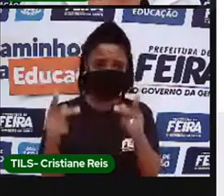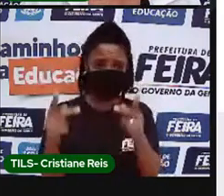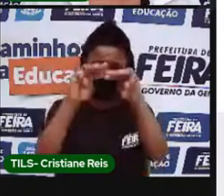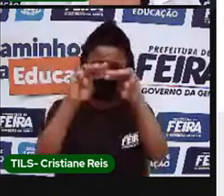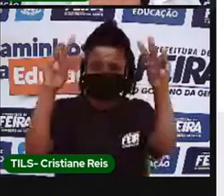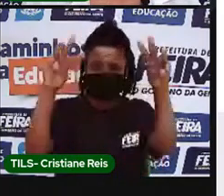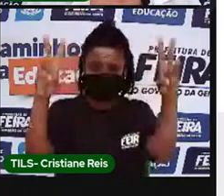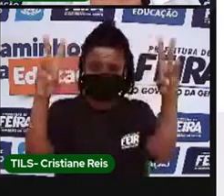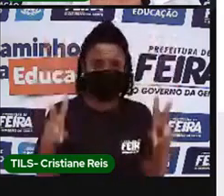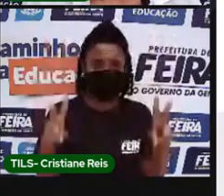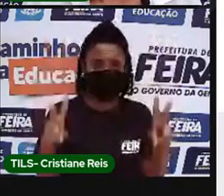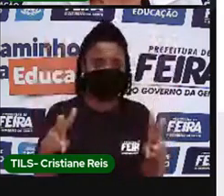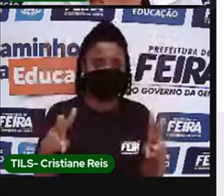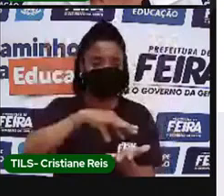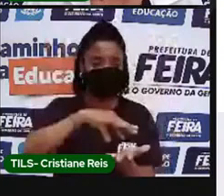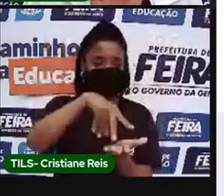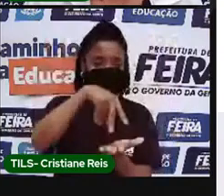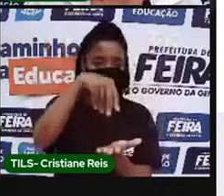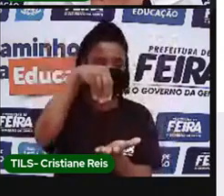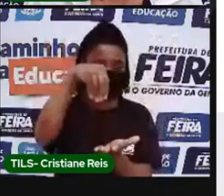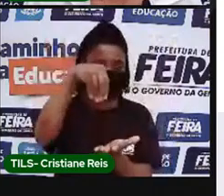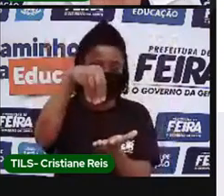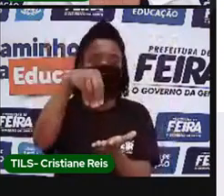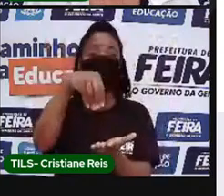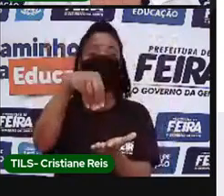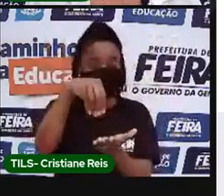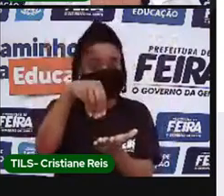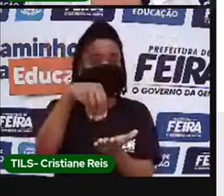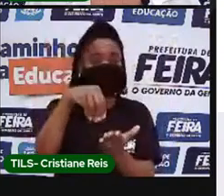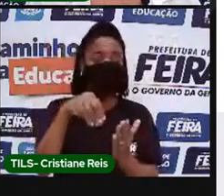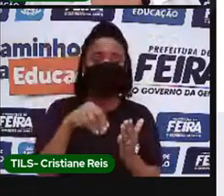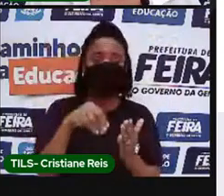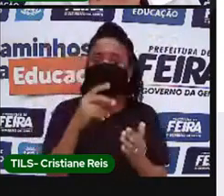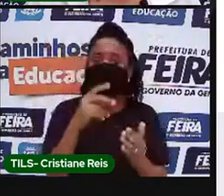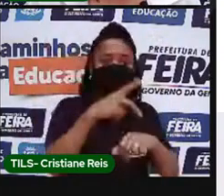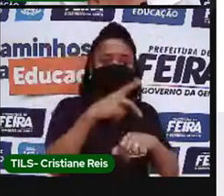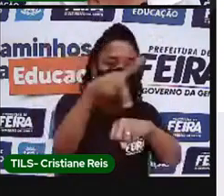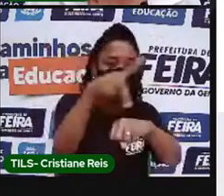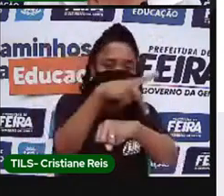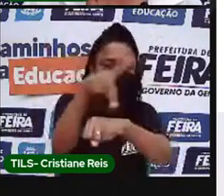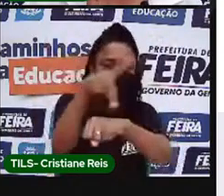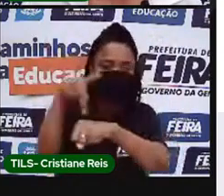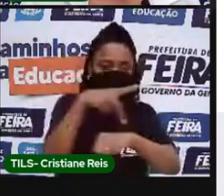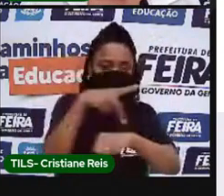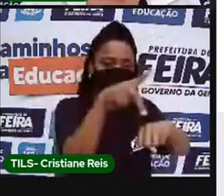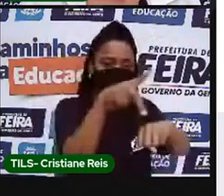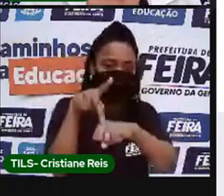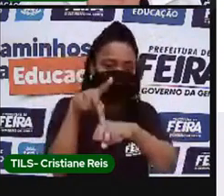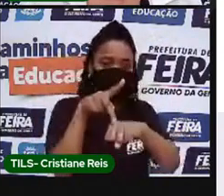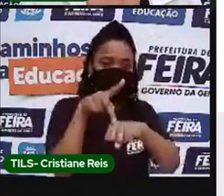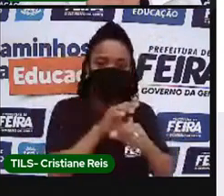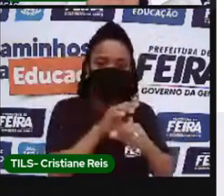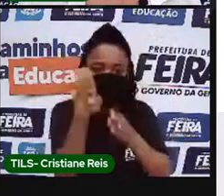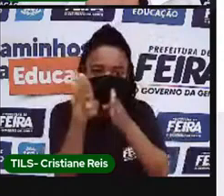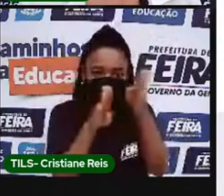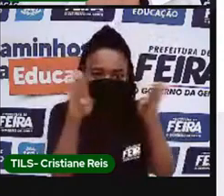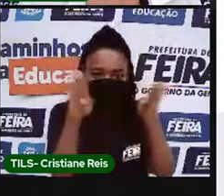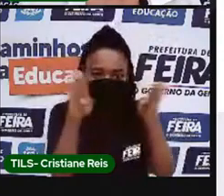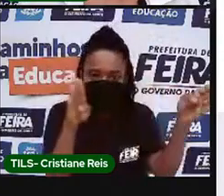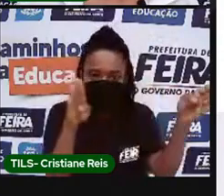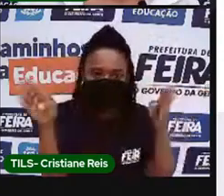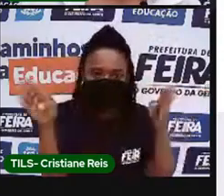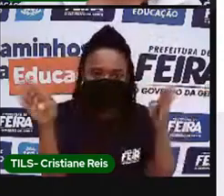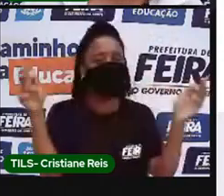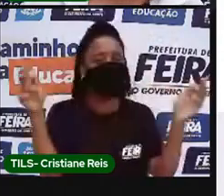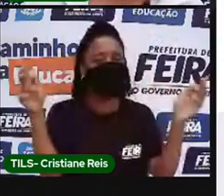e viajar por mundos nunca antes imaginados através desse site. Então, você tem aqui